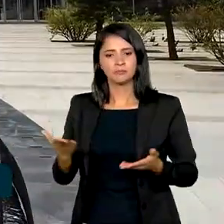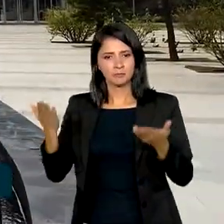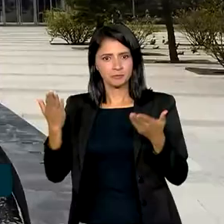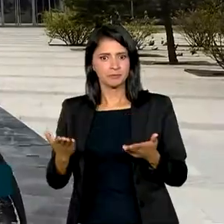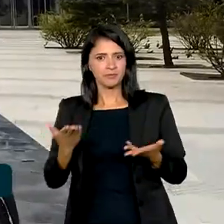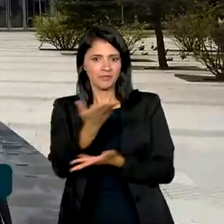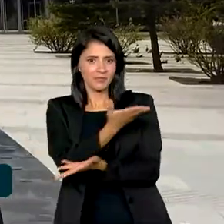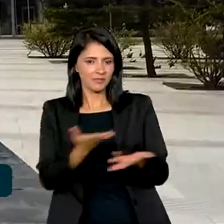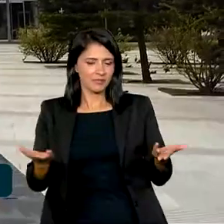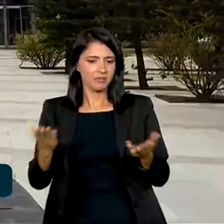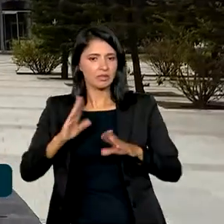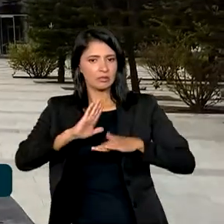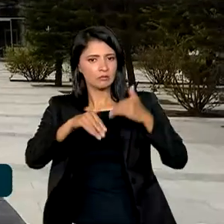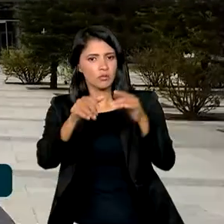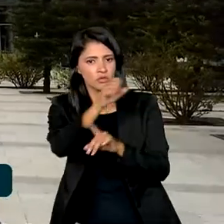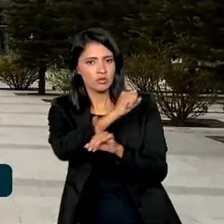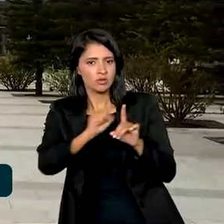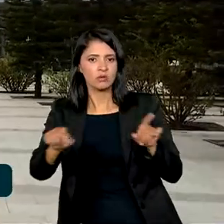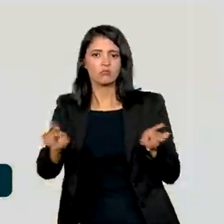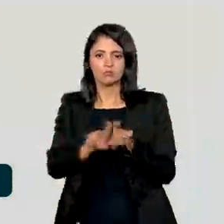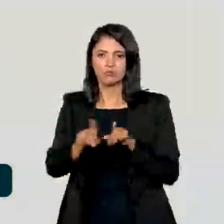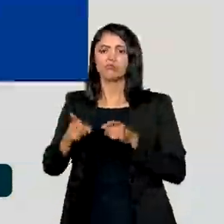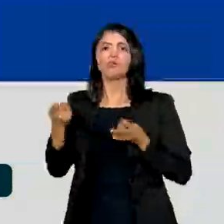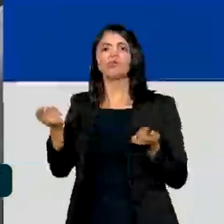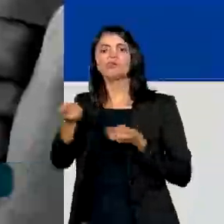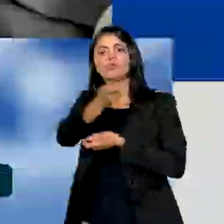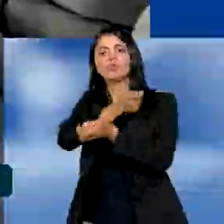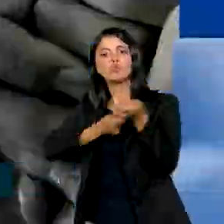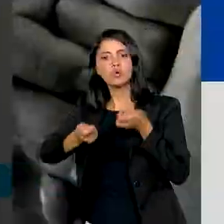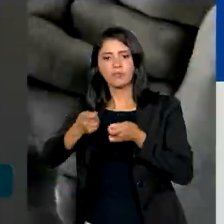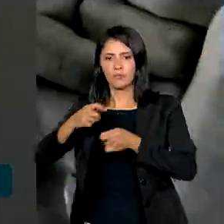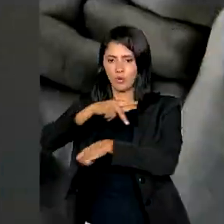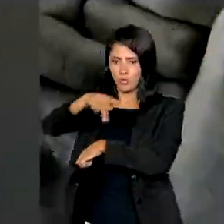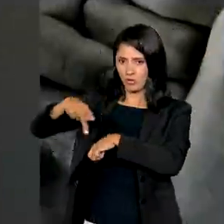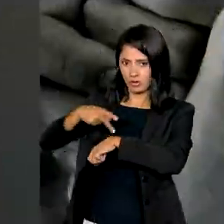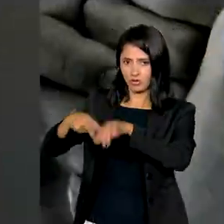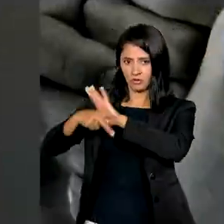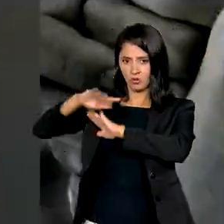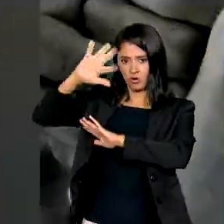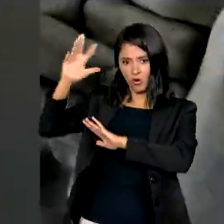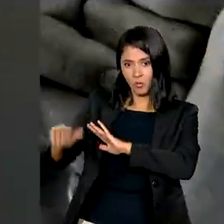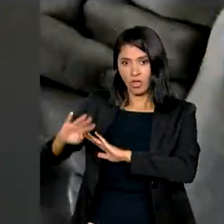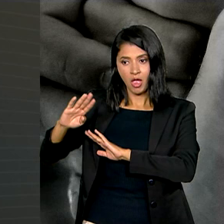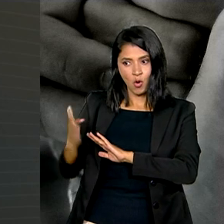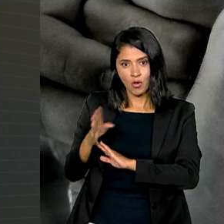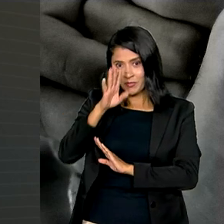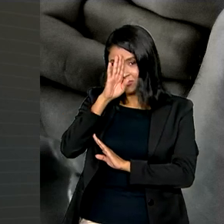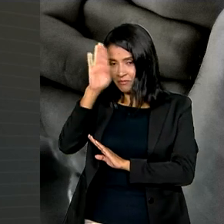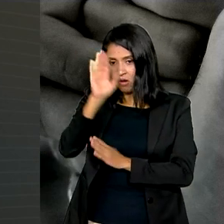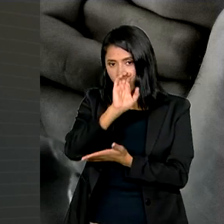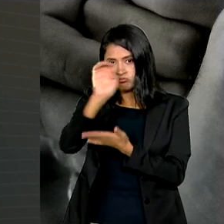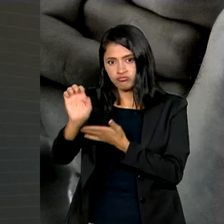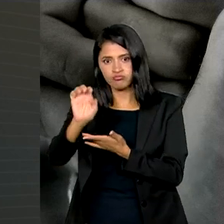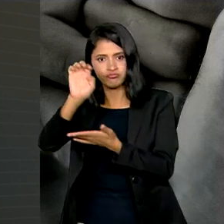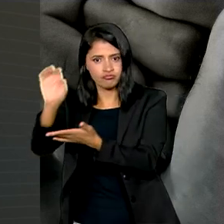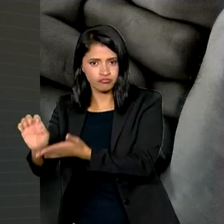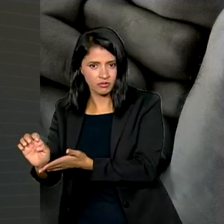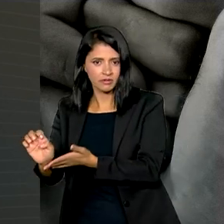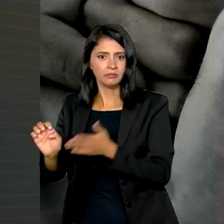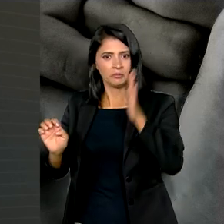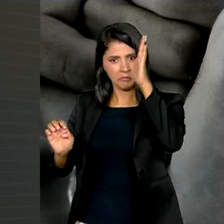desenvolvimento social e também econômico. Os países africanos são o quarto principal destino das exportações brasileiras.